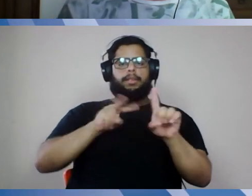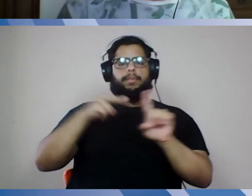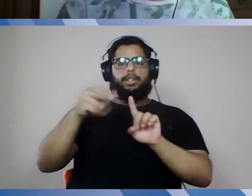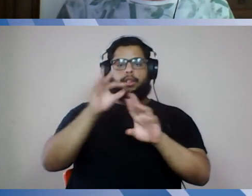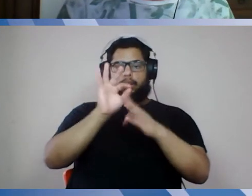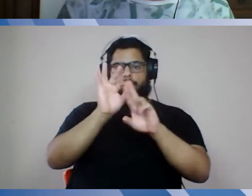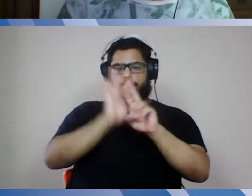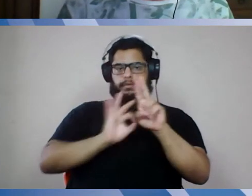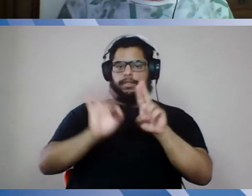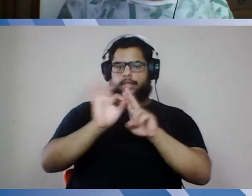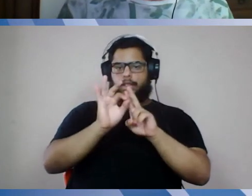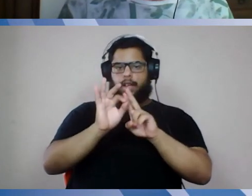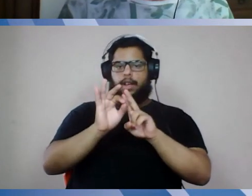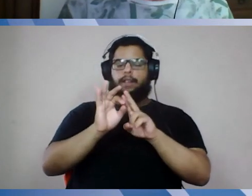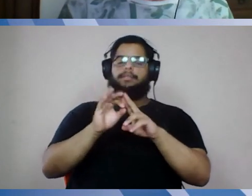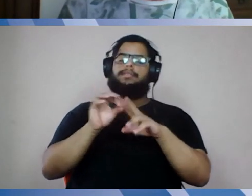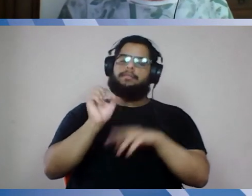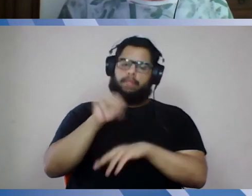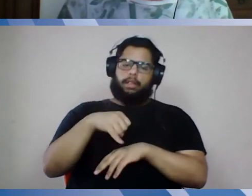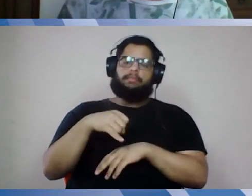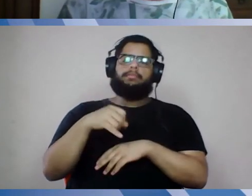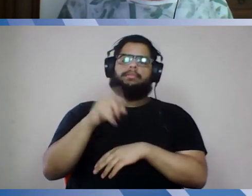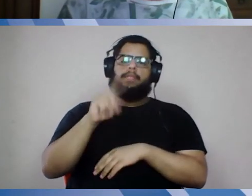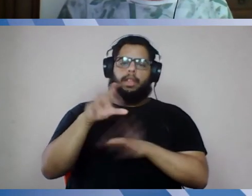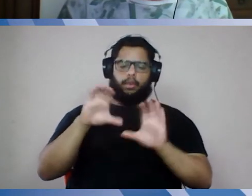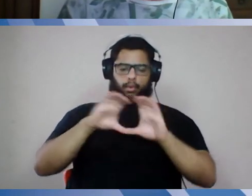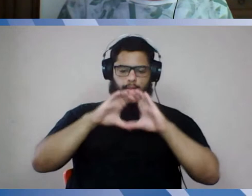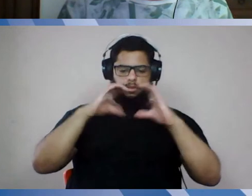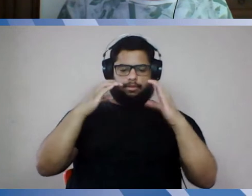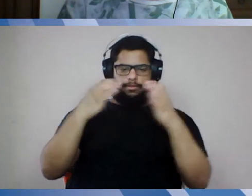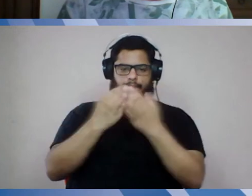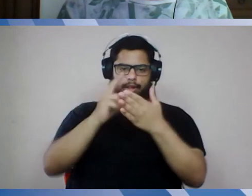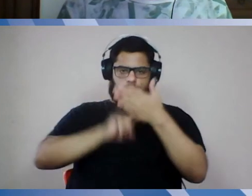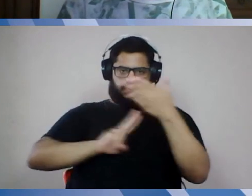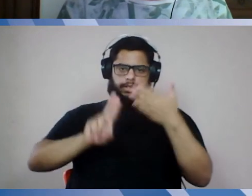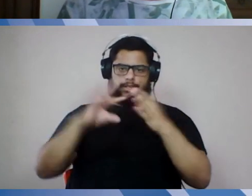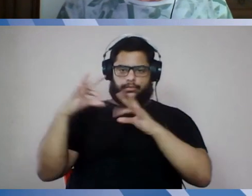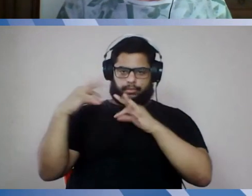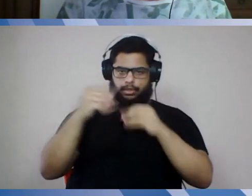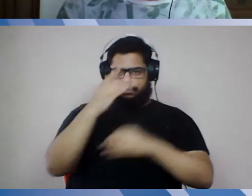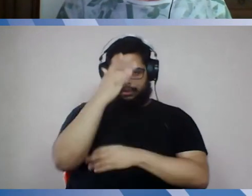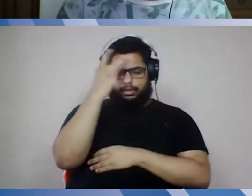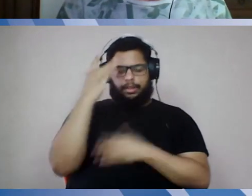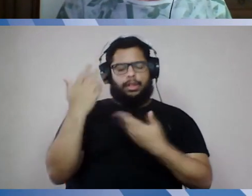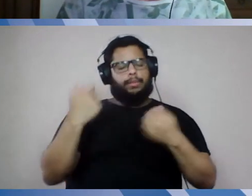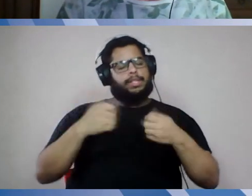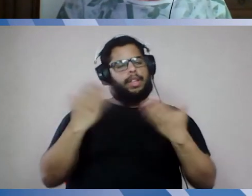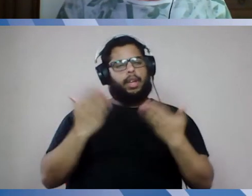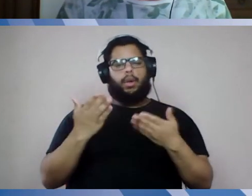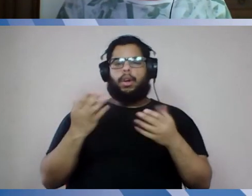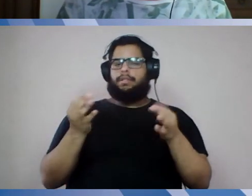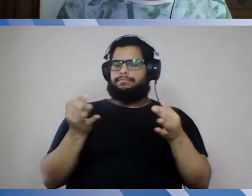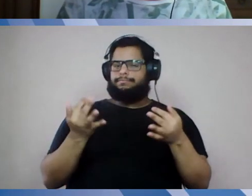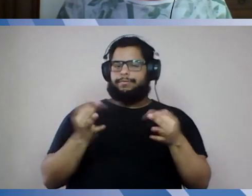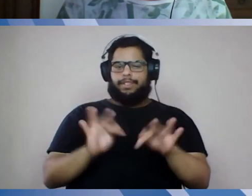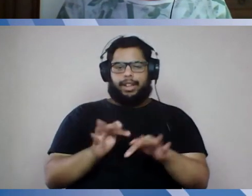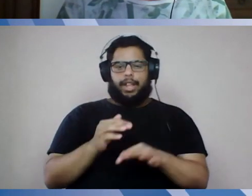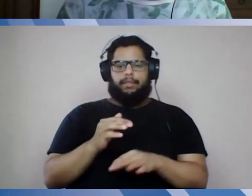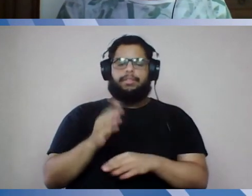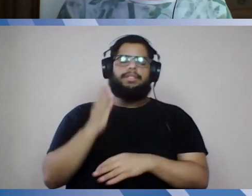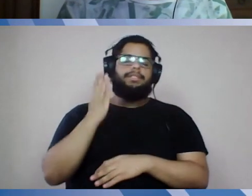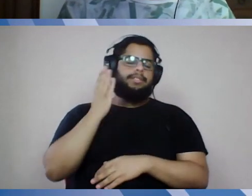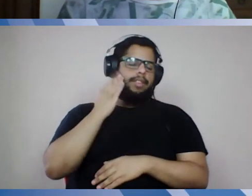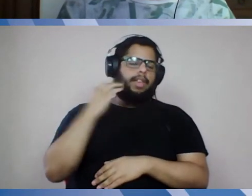do professor Bernardino, é claro que se refere à comunidade universitária como um todo. A gente precisa agora encerrar, eu sei que a professora Jesus, inclusive, já